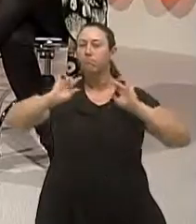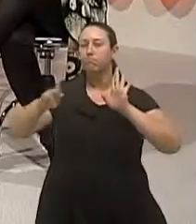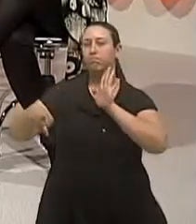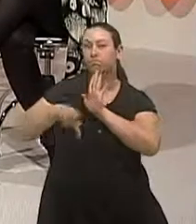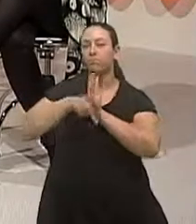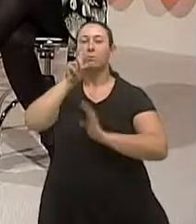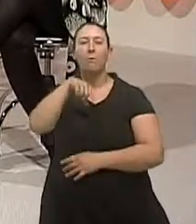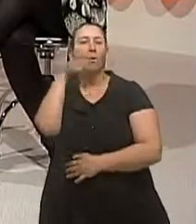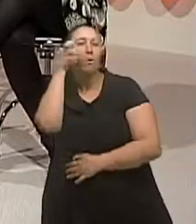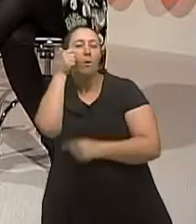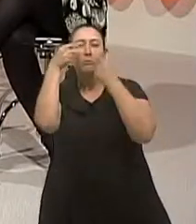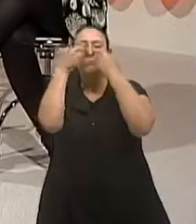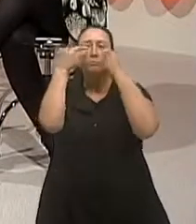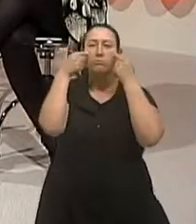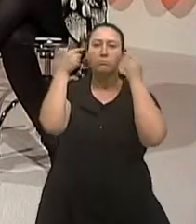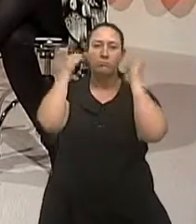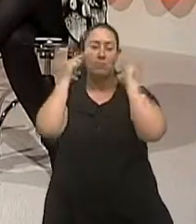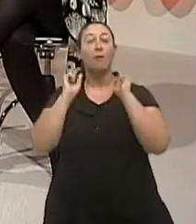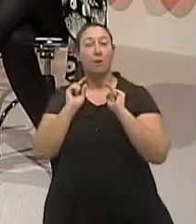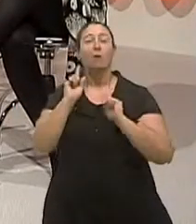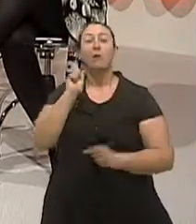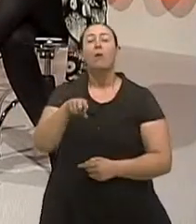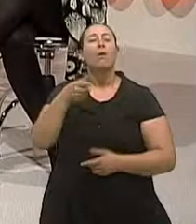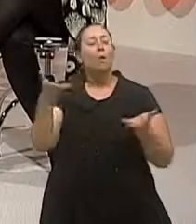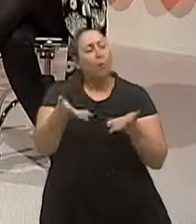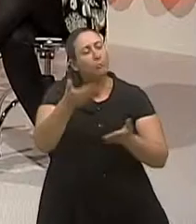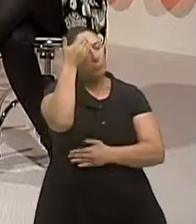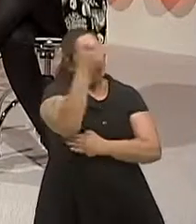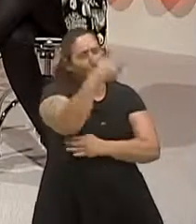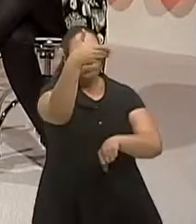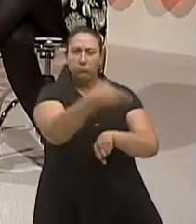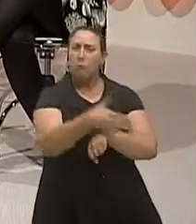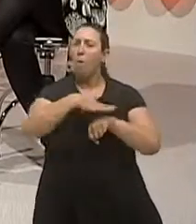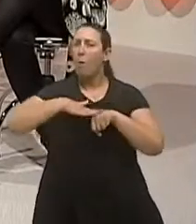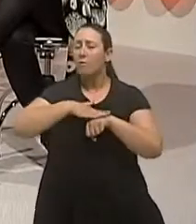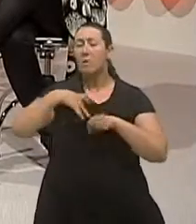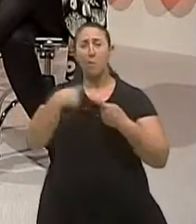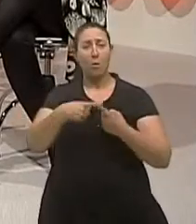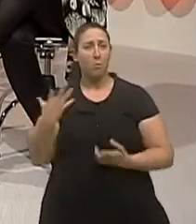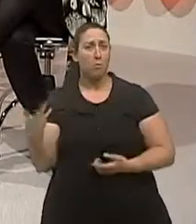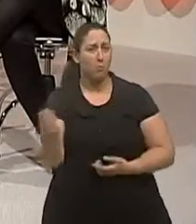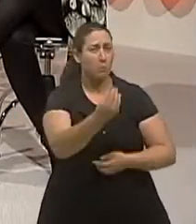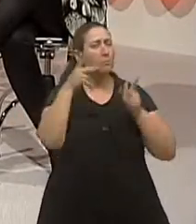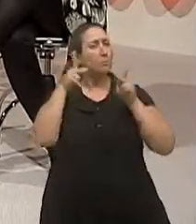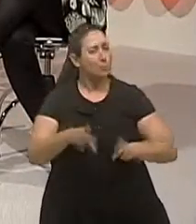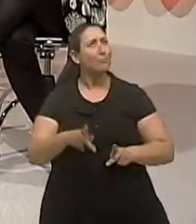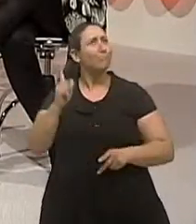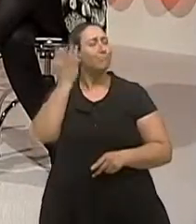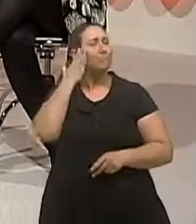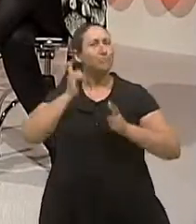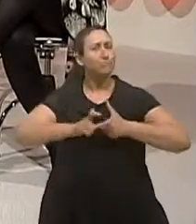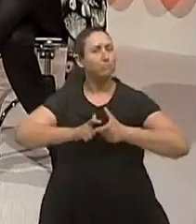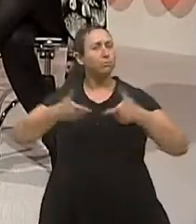é um prazer lhe ter no Viva Bem, para que a gente possa falar de um assunto que realmente a população está querendo saber mais, até pela incidência